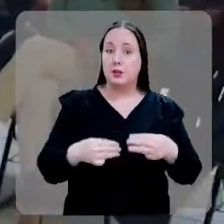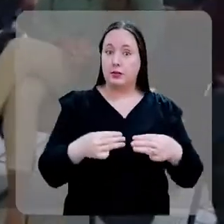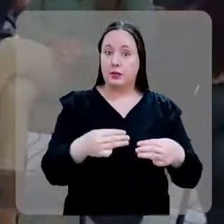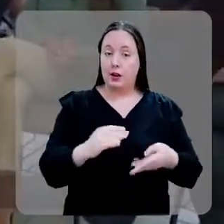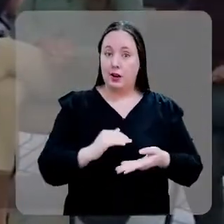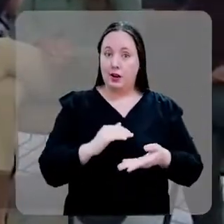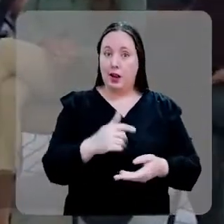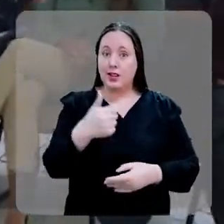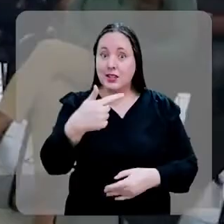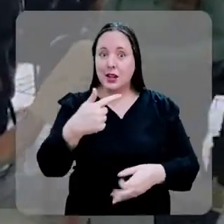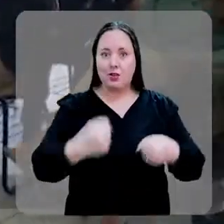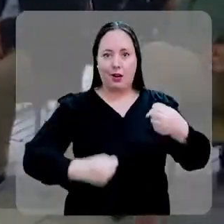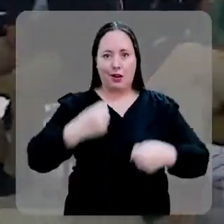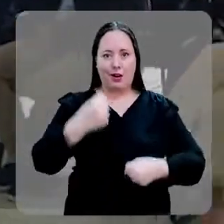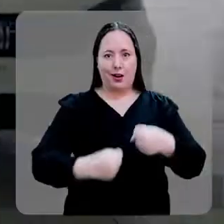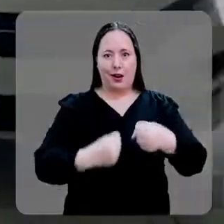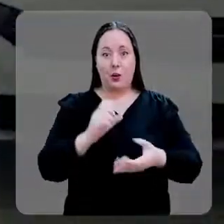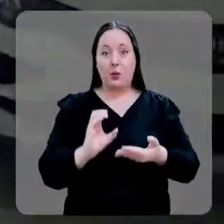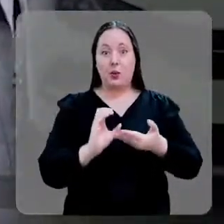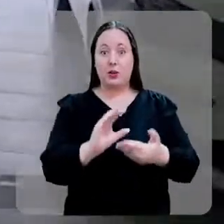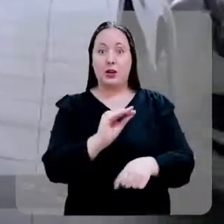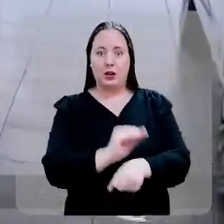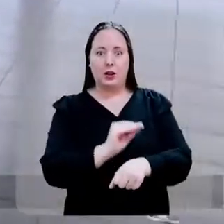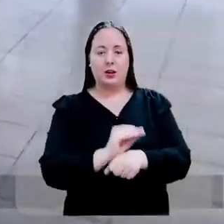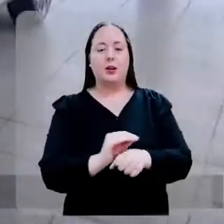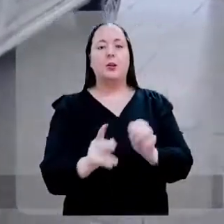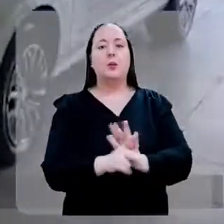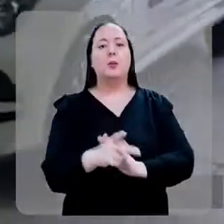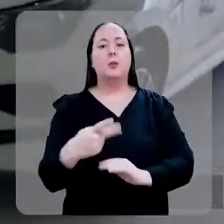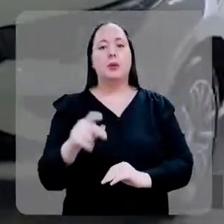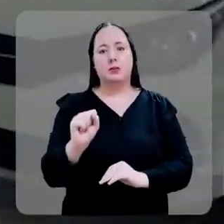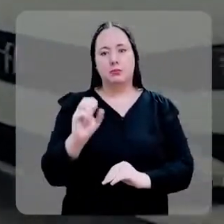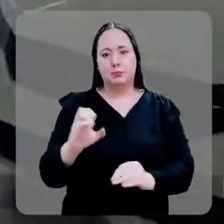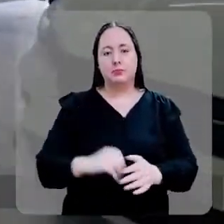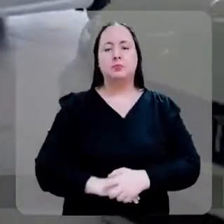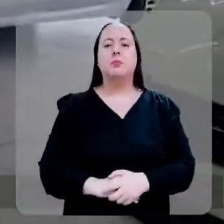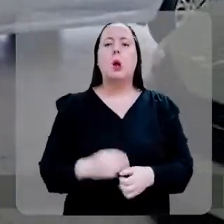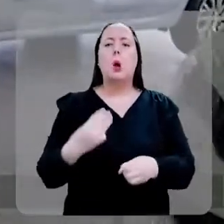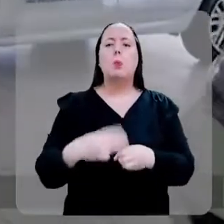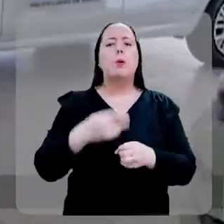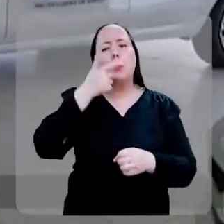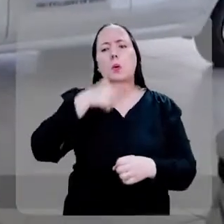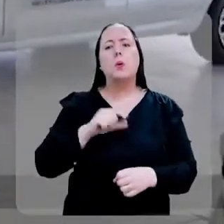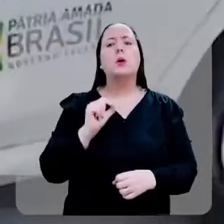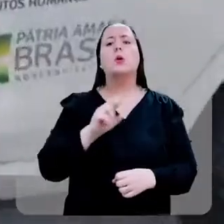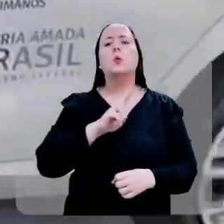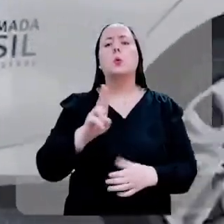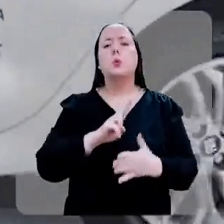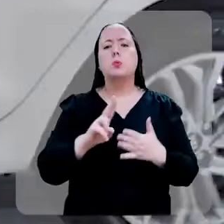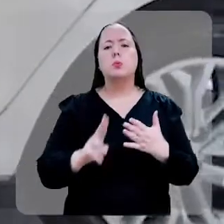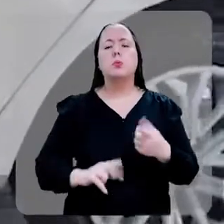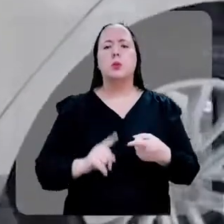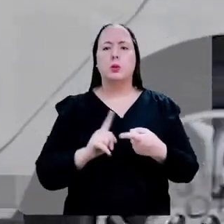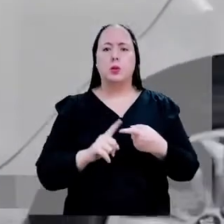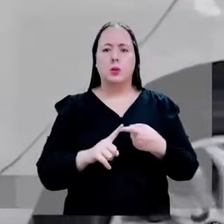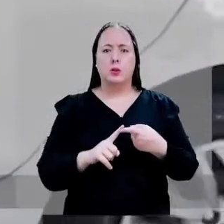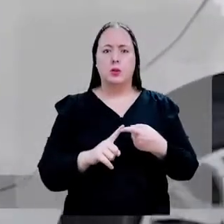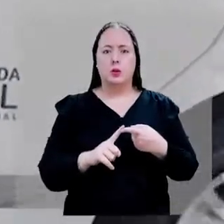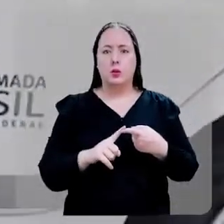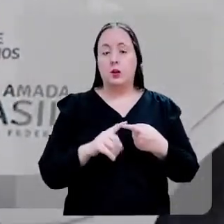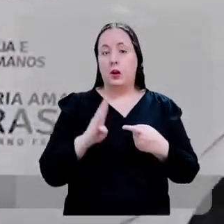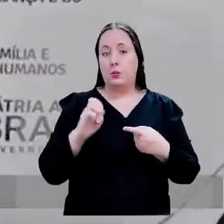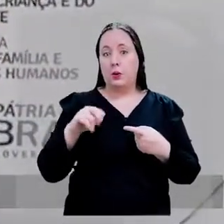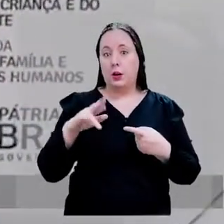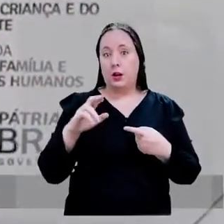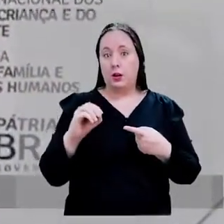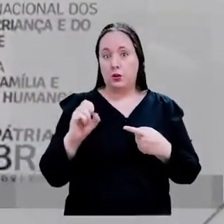Ministério realizou a entrega de sete veículos para conselhos tutelares de Santa Catarina. Os municípios contemplados